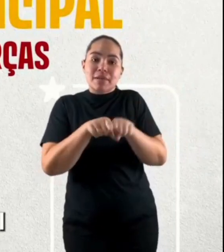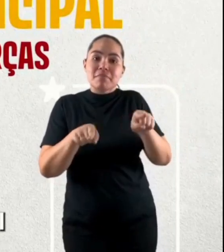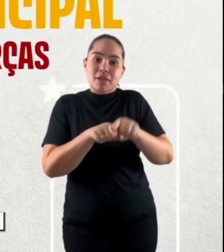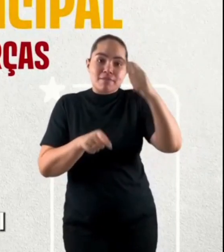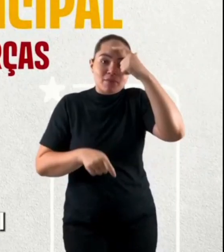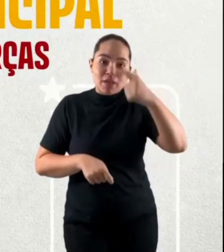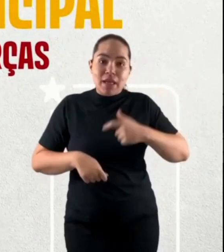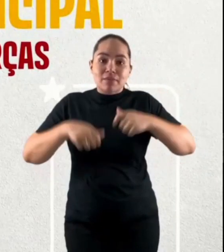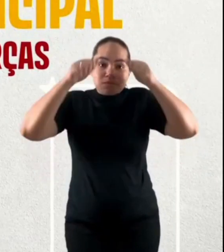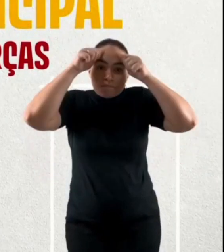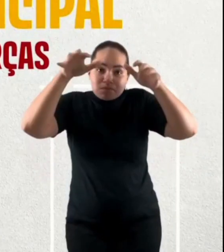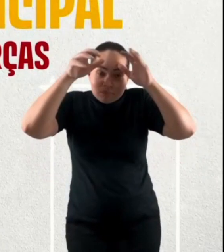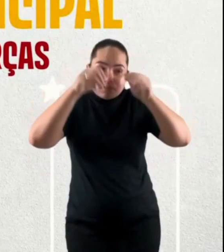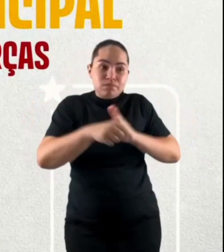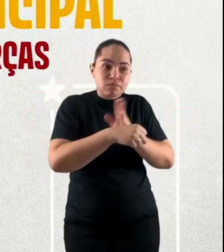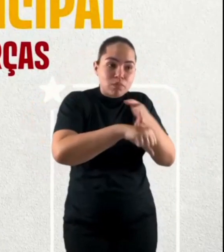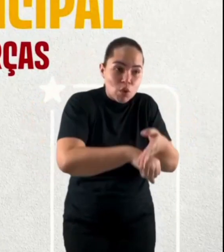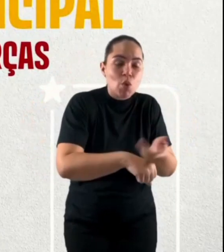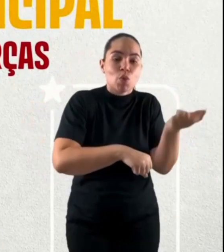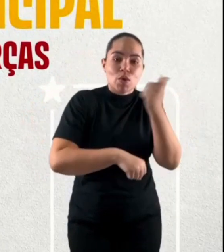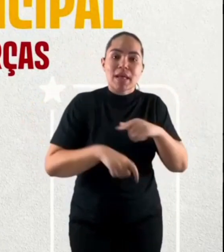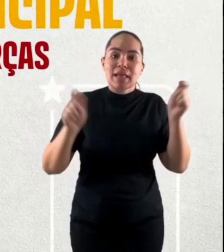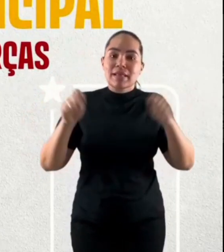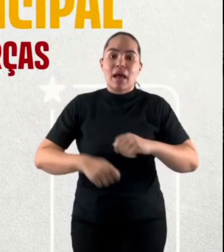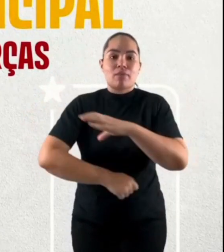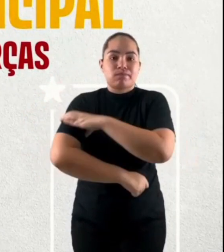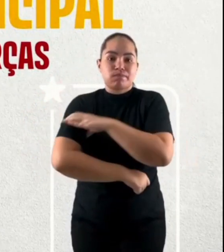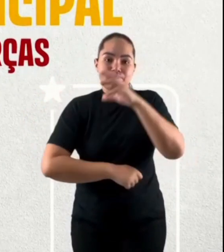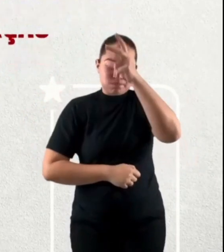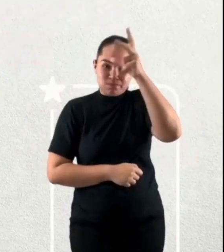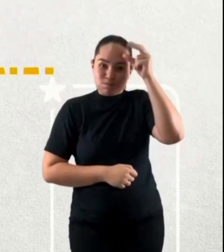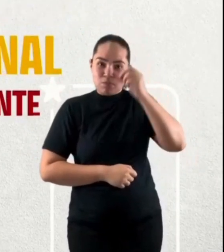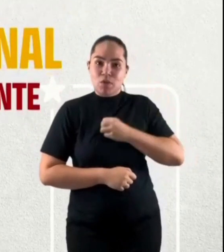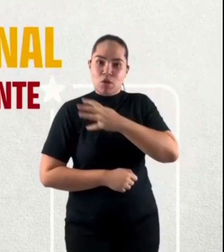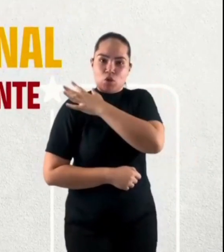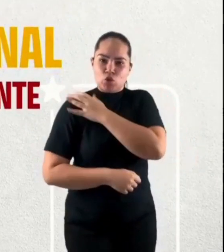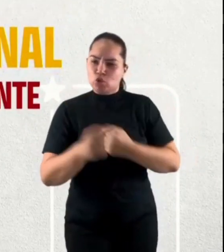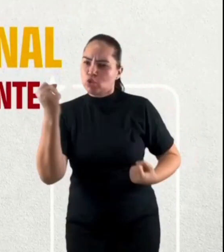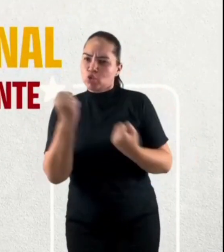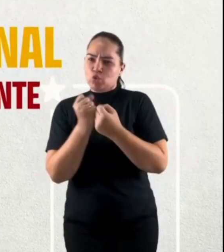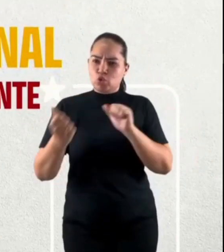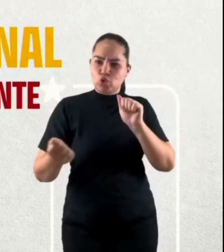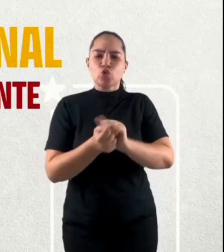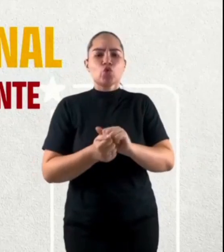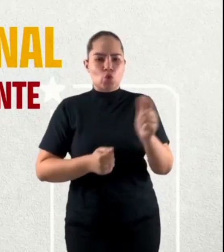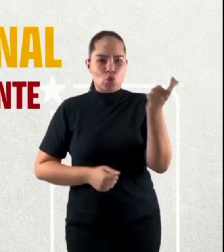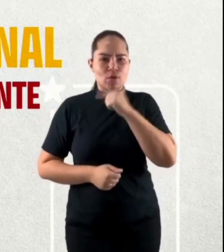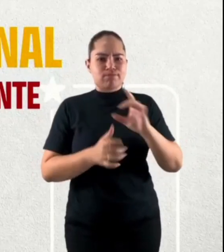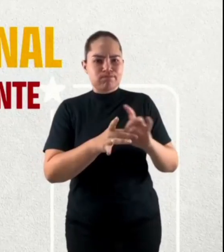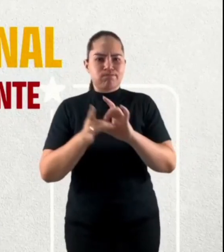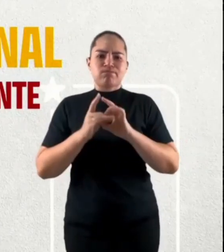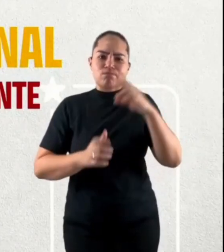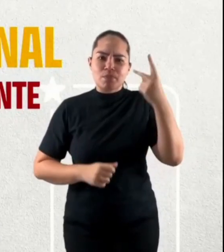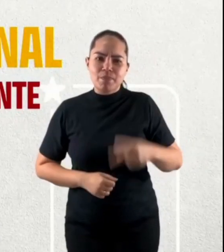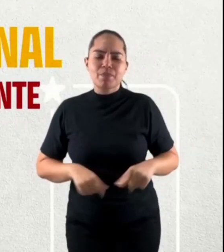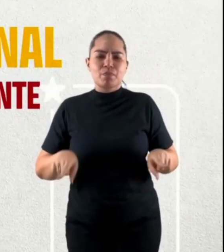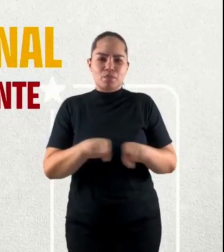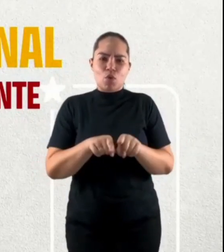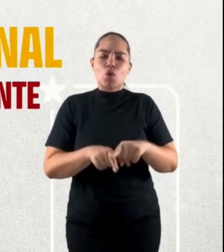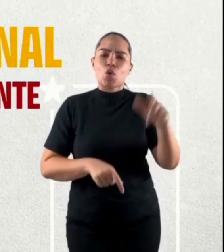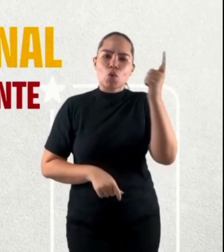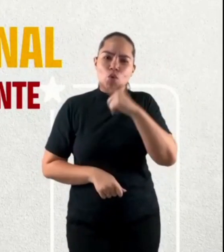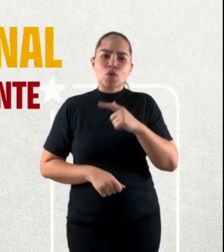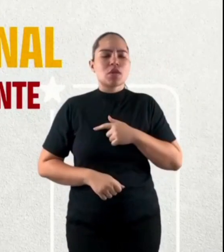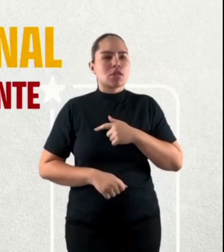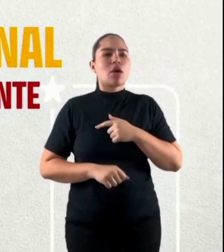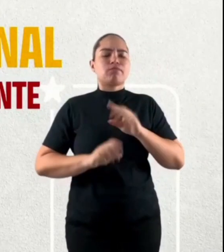guarda municipal e integrar com as forças do Estado e da União. Criar o pelotão da guarda em cada regional para a